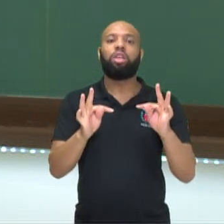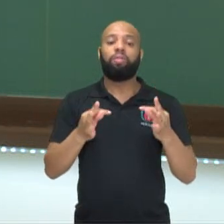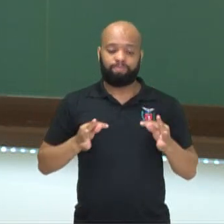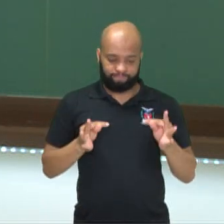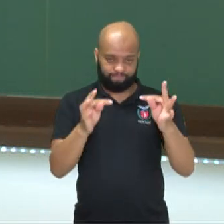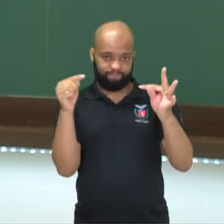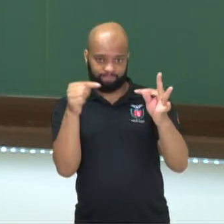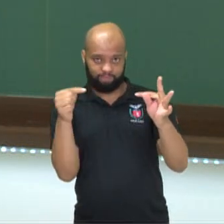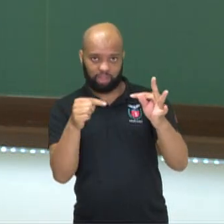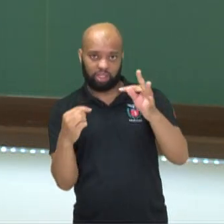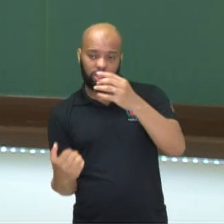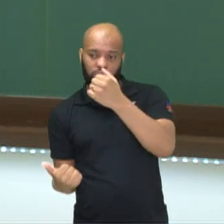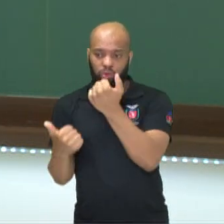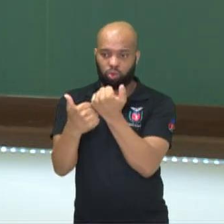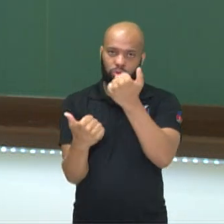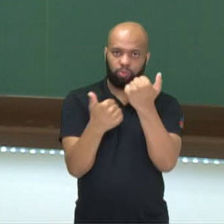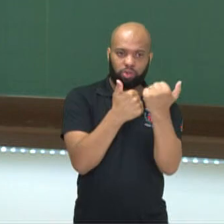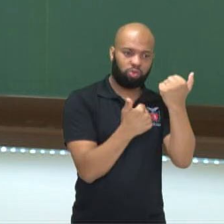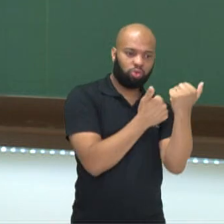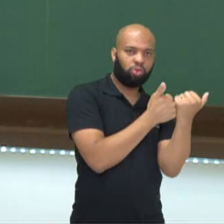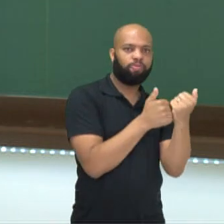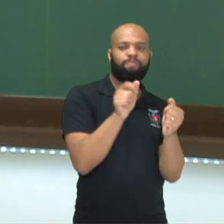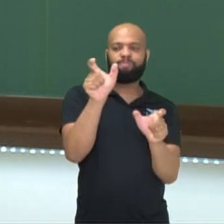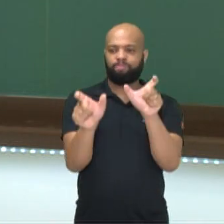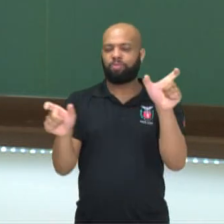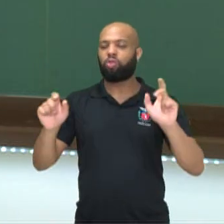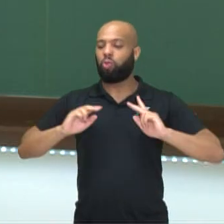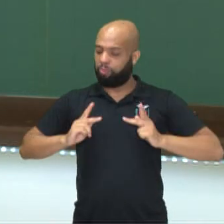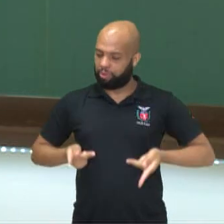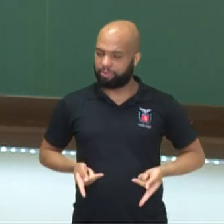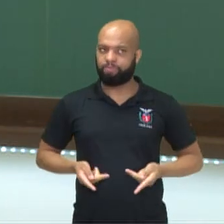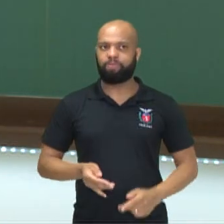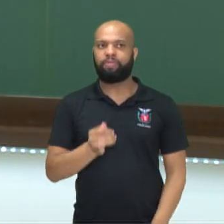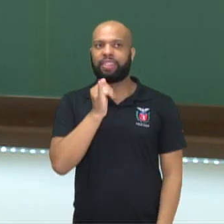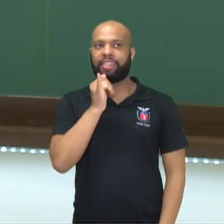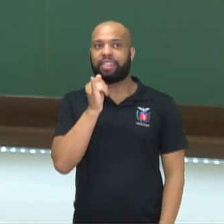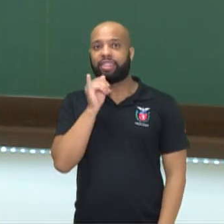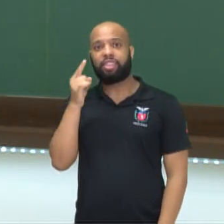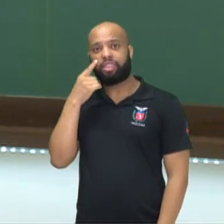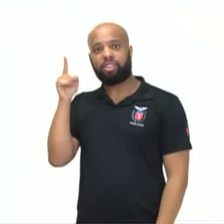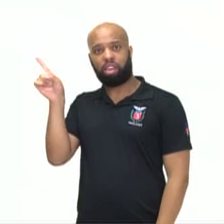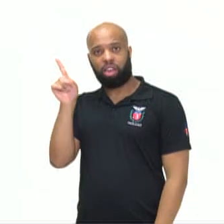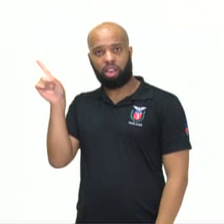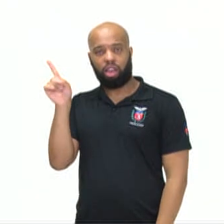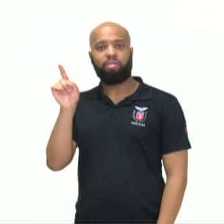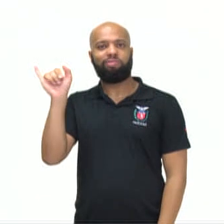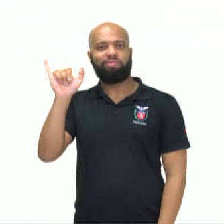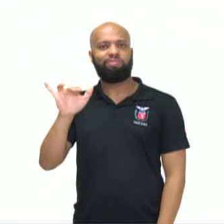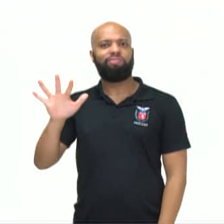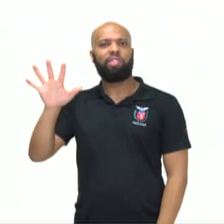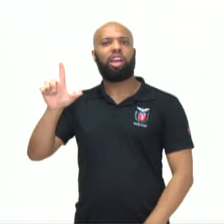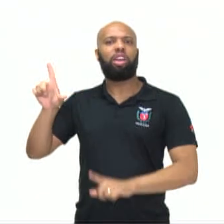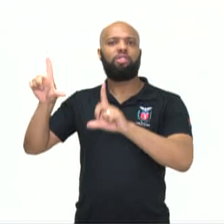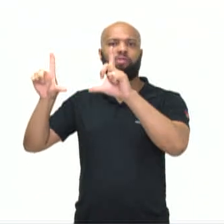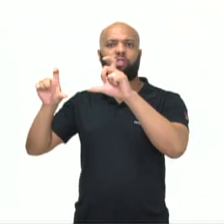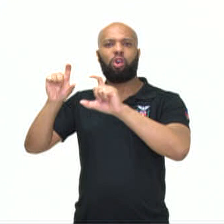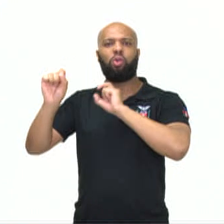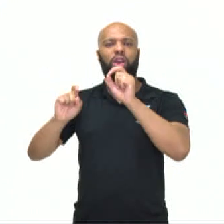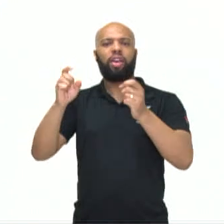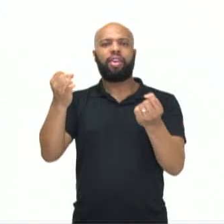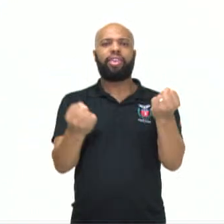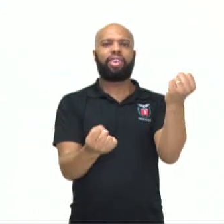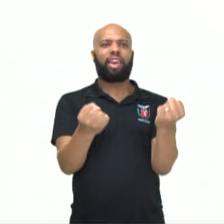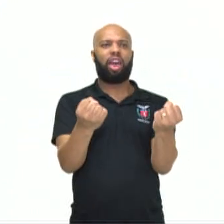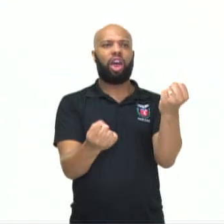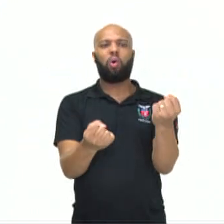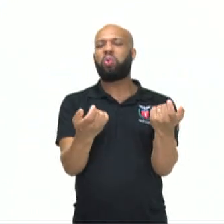venha substituir o ser humano. E o exemplo que a imagem traz para você aqui na tela é justamente do veículo autônomo,